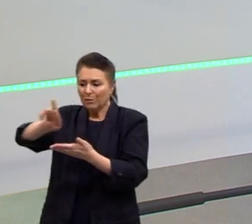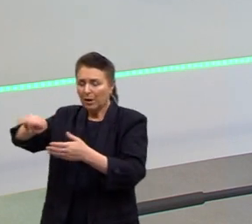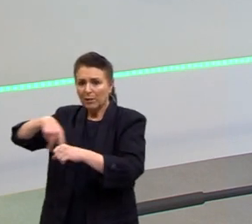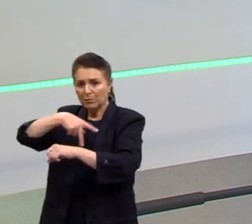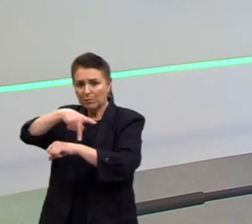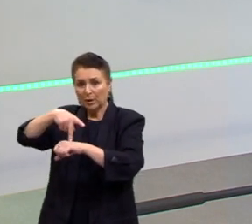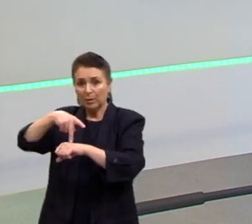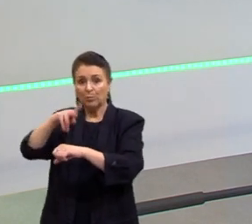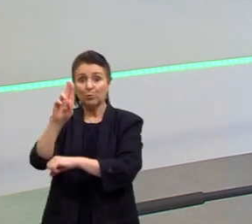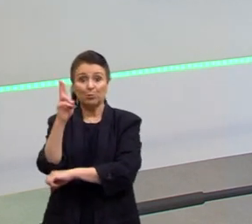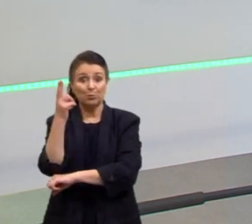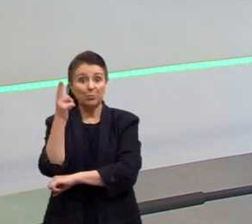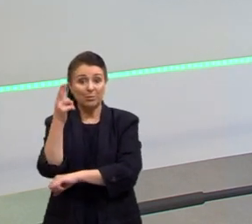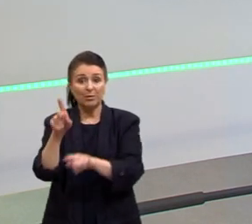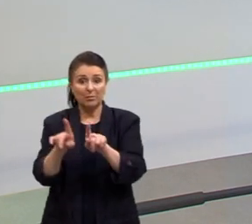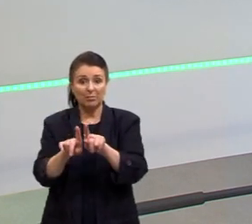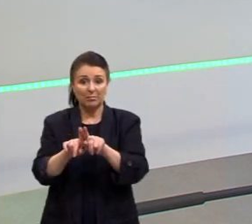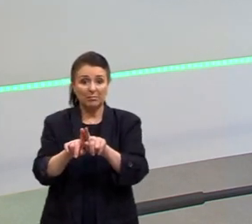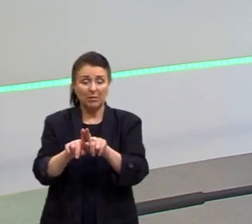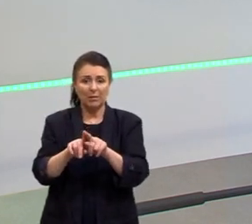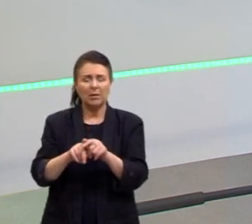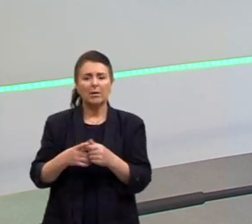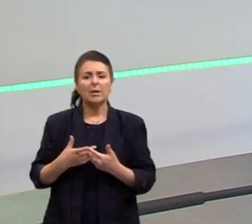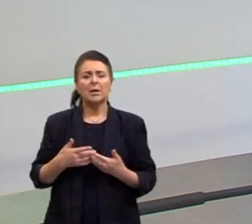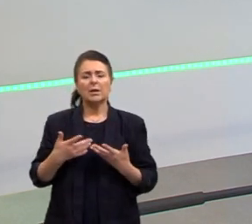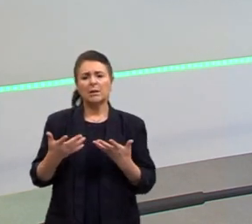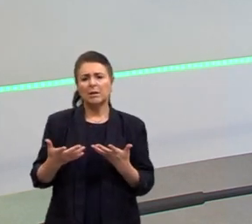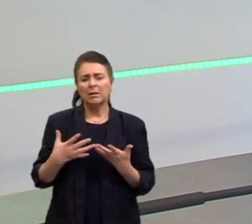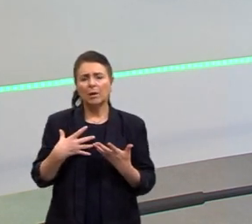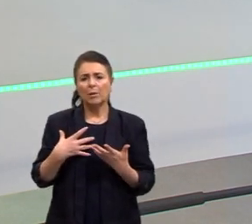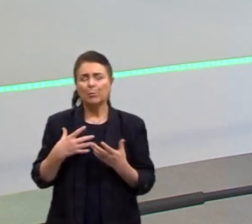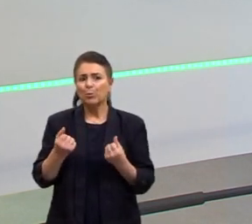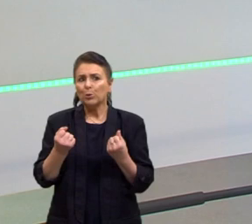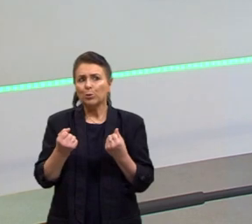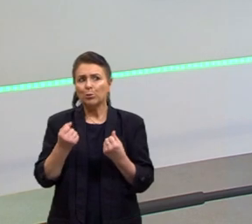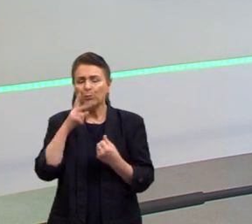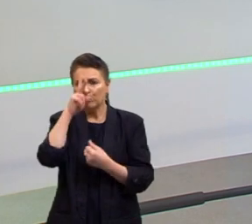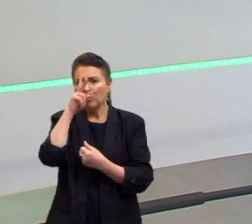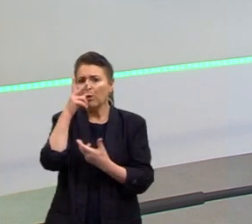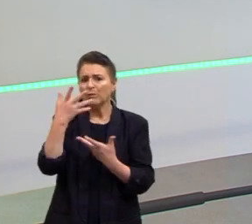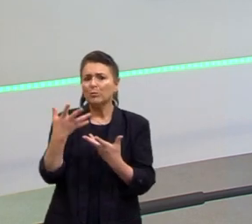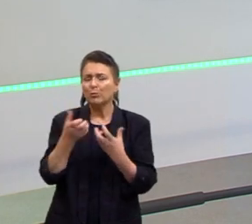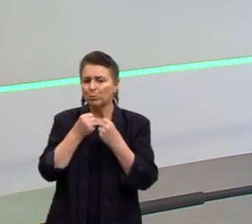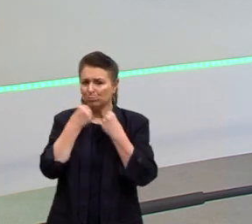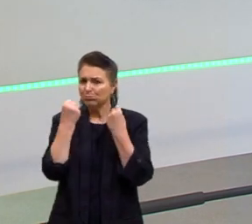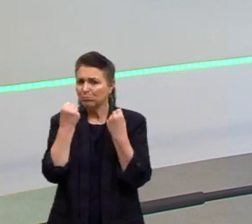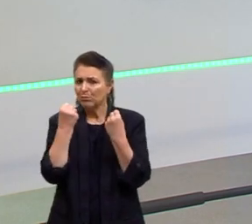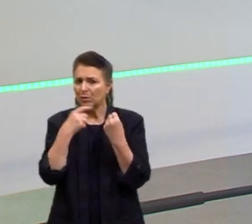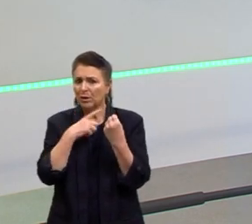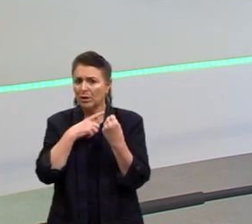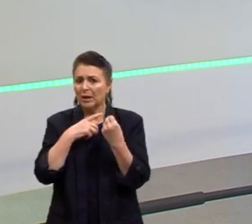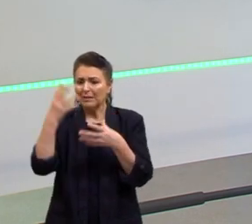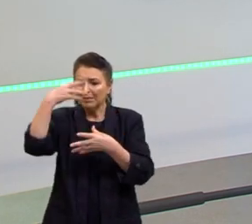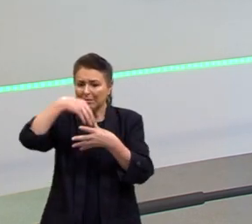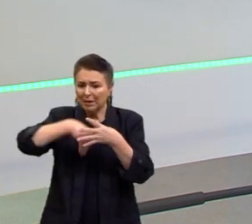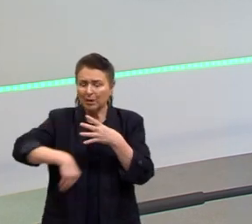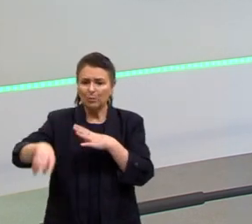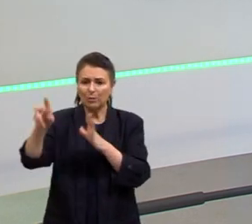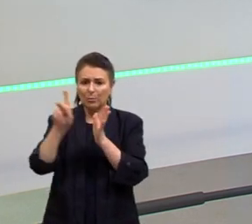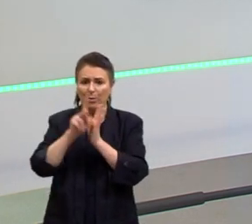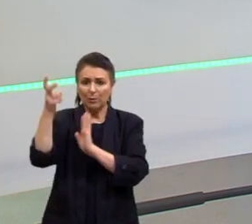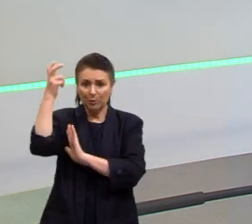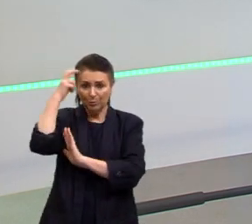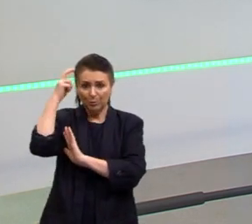uruguaia. Então, está muito forte esse prato dentro da cultura